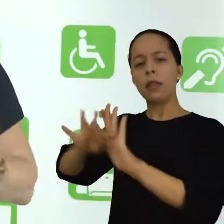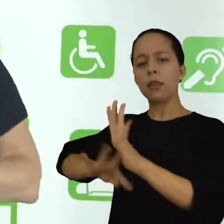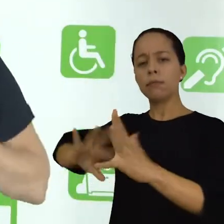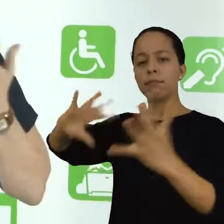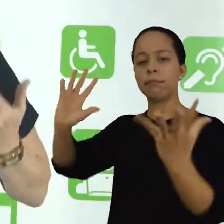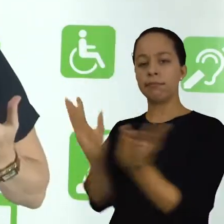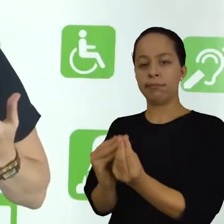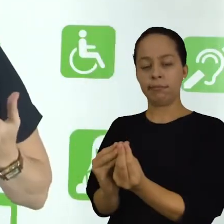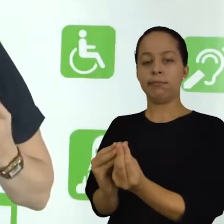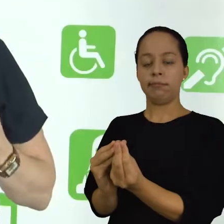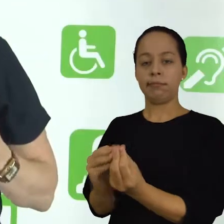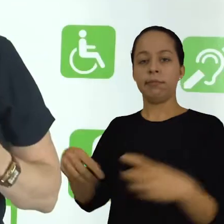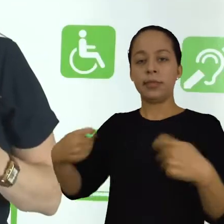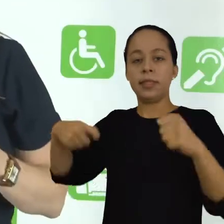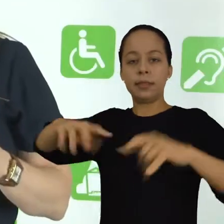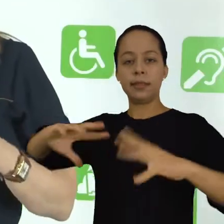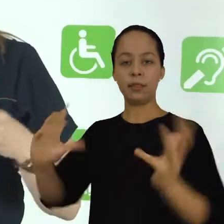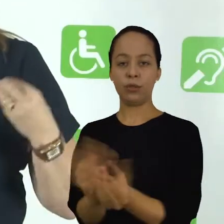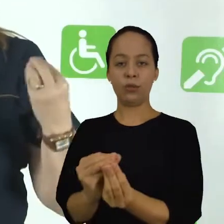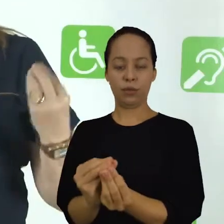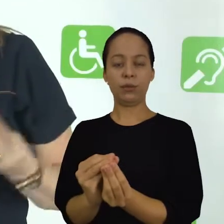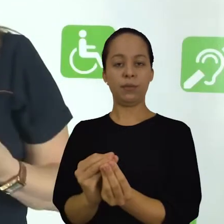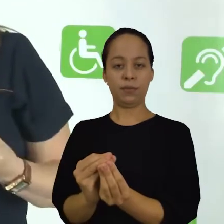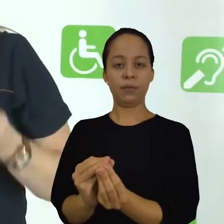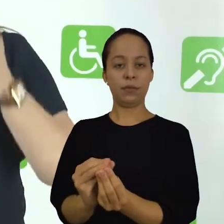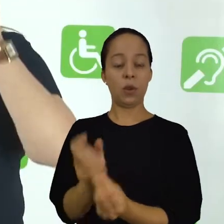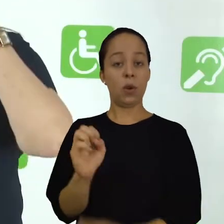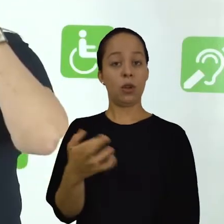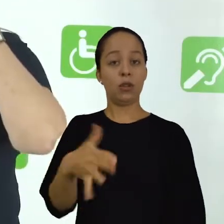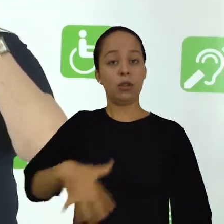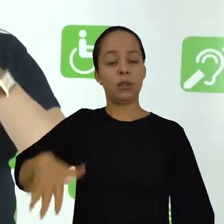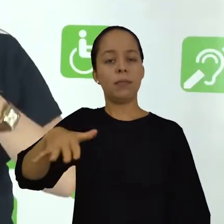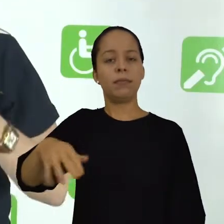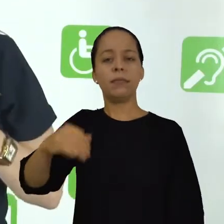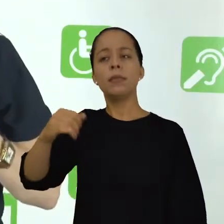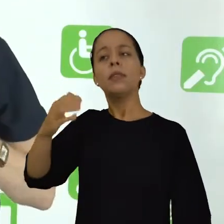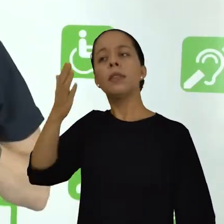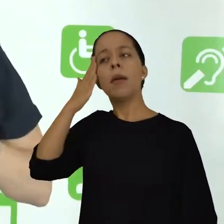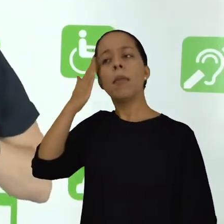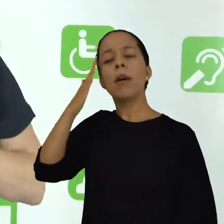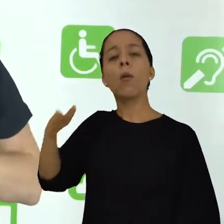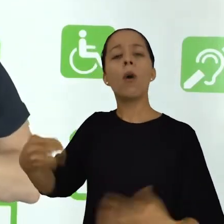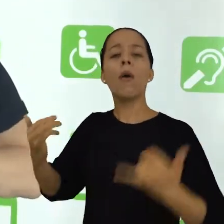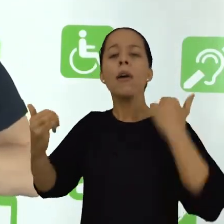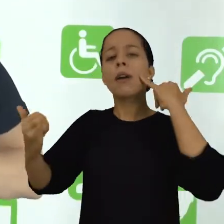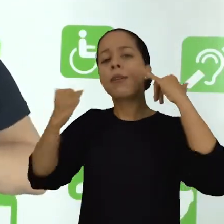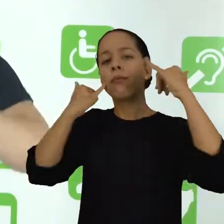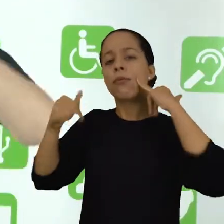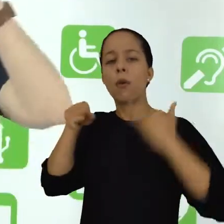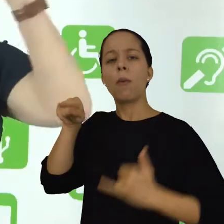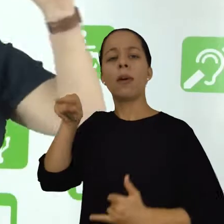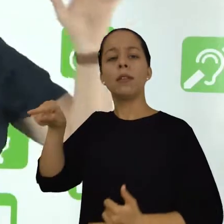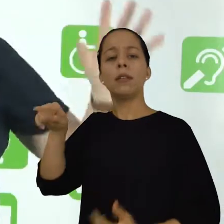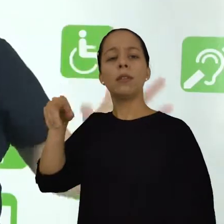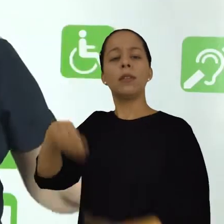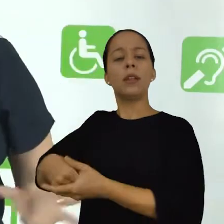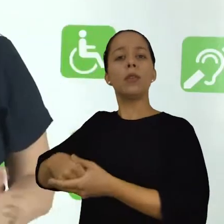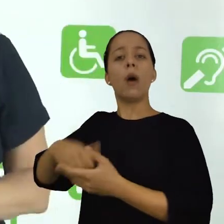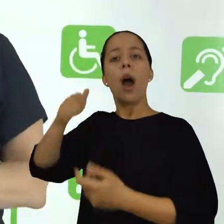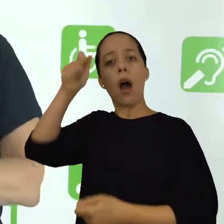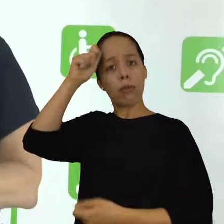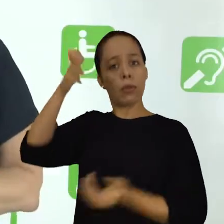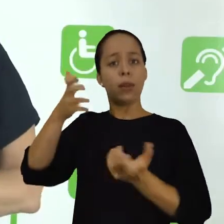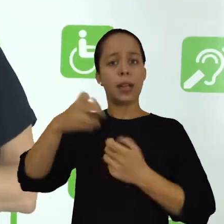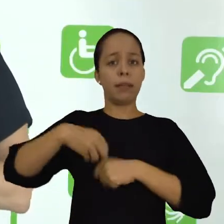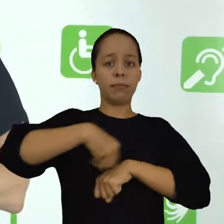síntese desse texto. Elaborar uma síntese ou, em linhas gerais, qual é a informação sobre a qual